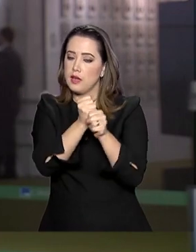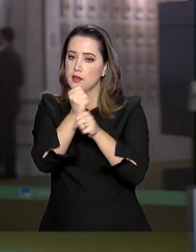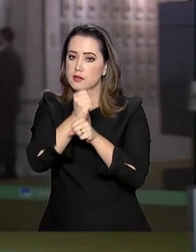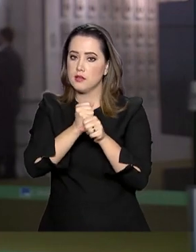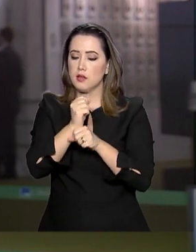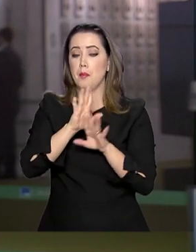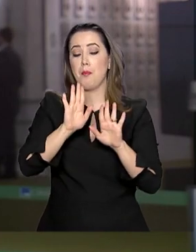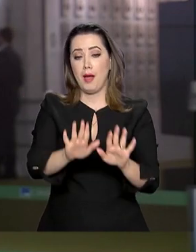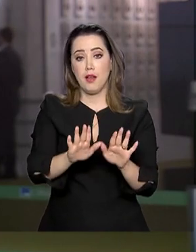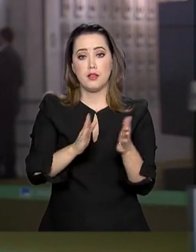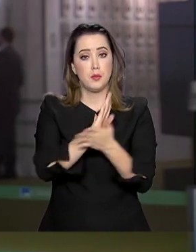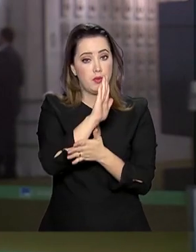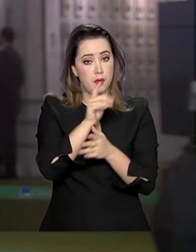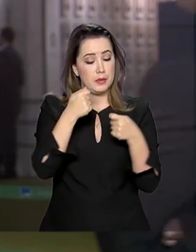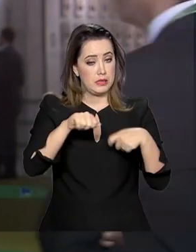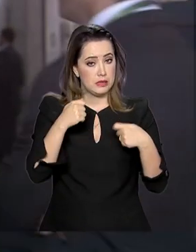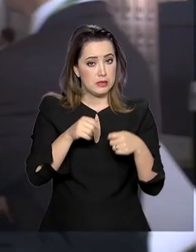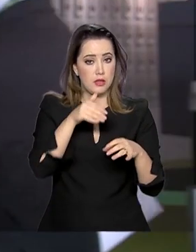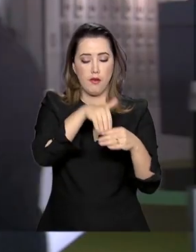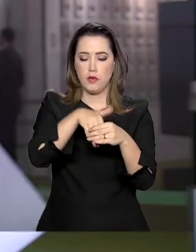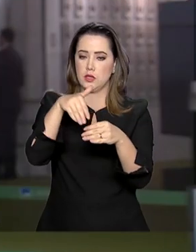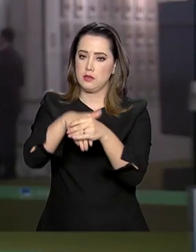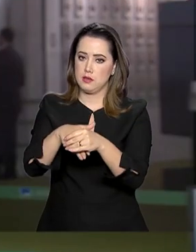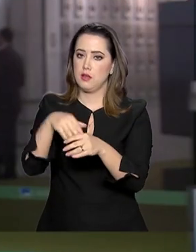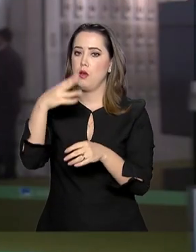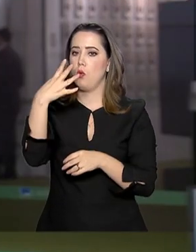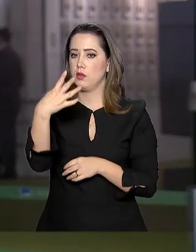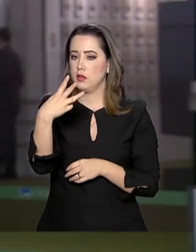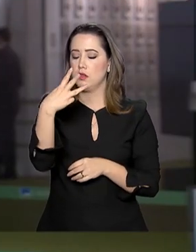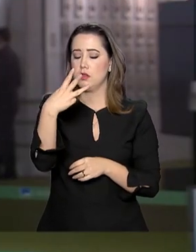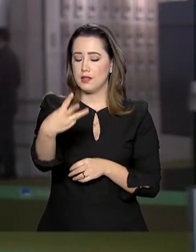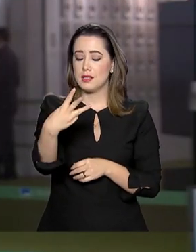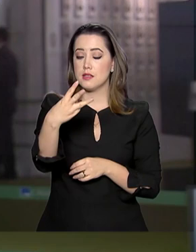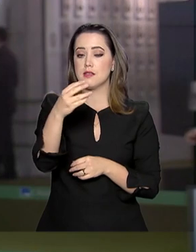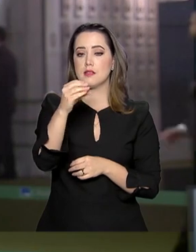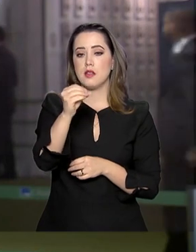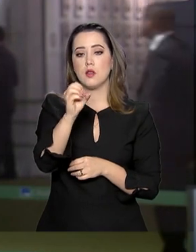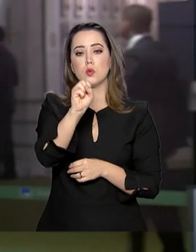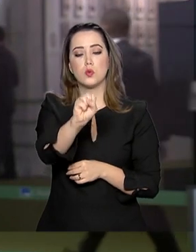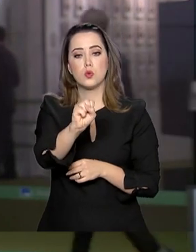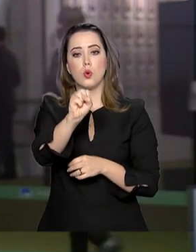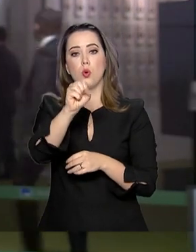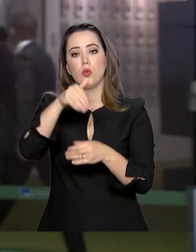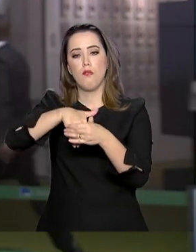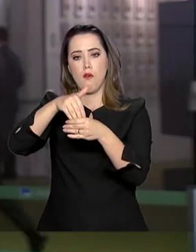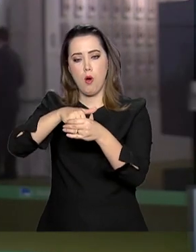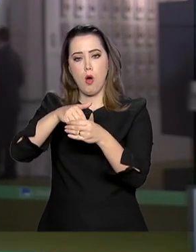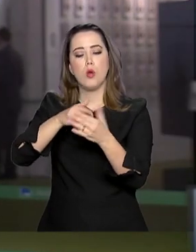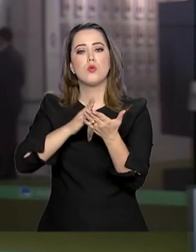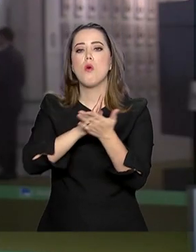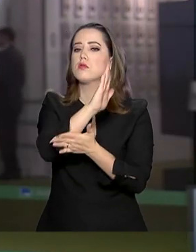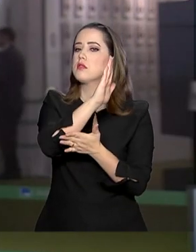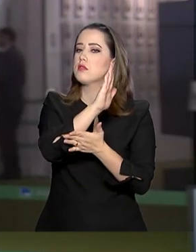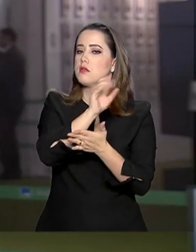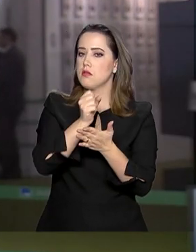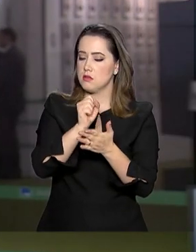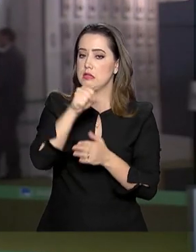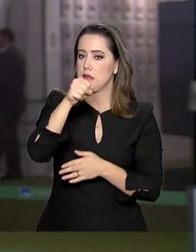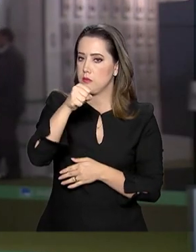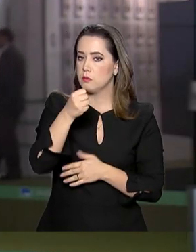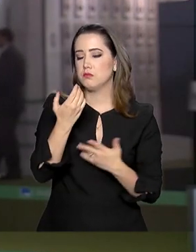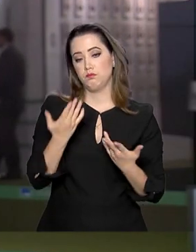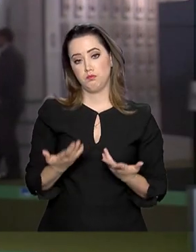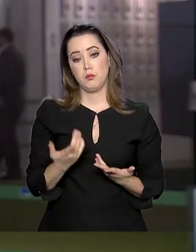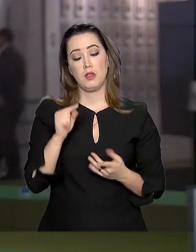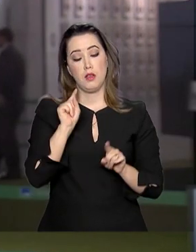aprovada, são necessários os votos de pelo menos 308 dos 513 deputados em dois turnos de votação. E o